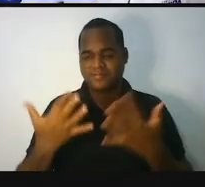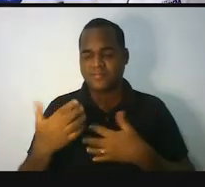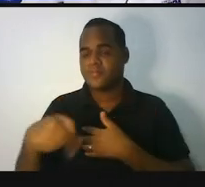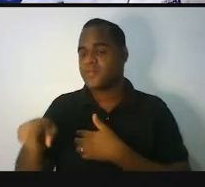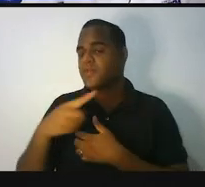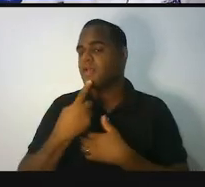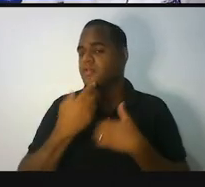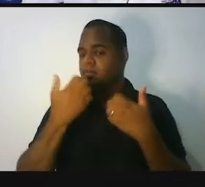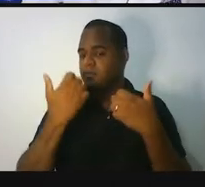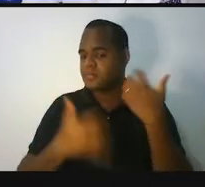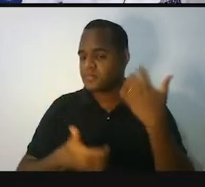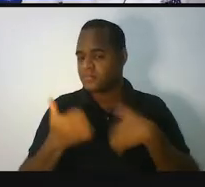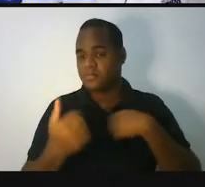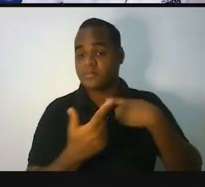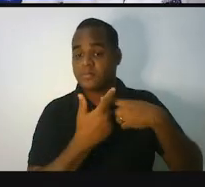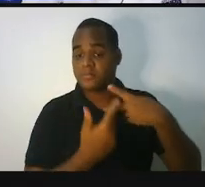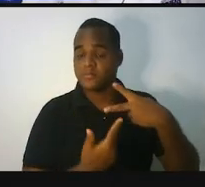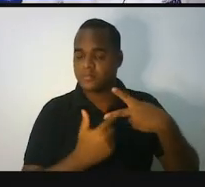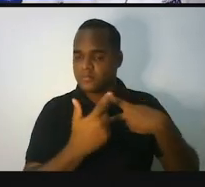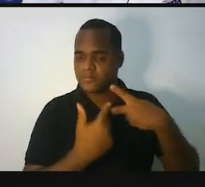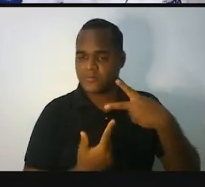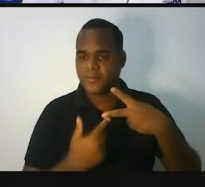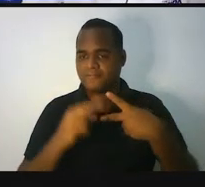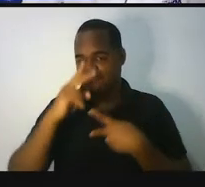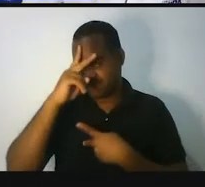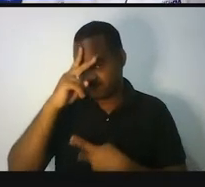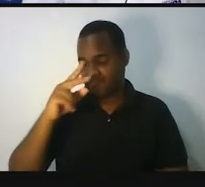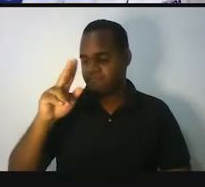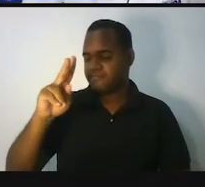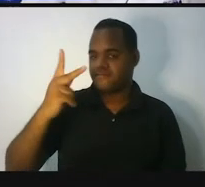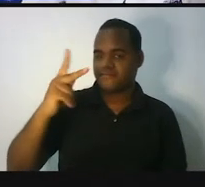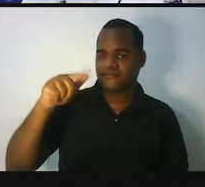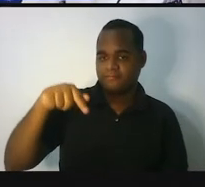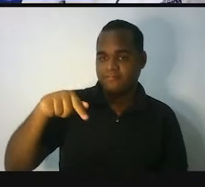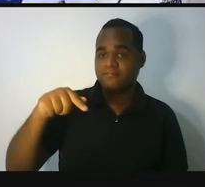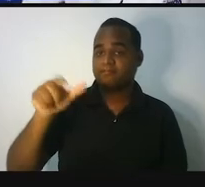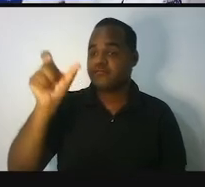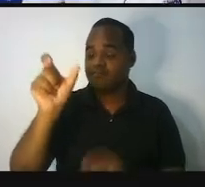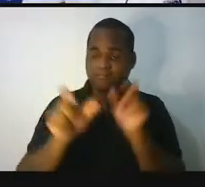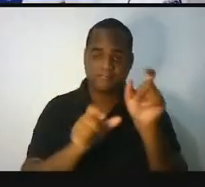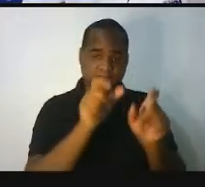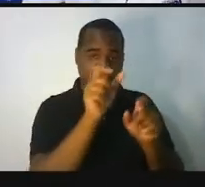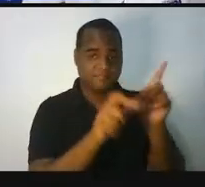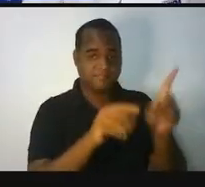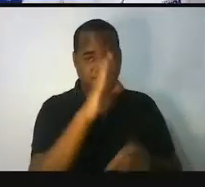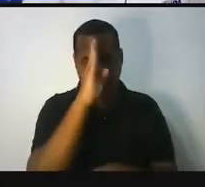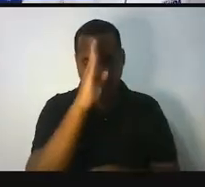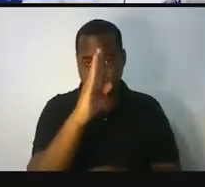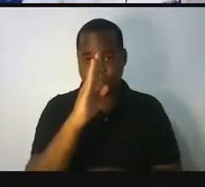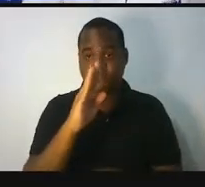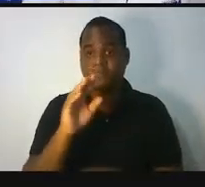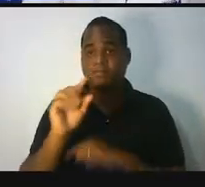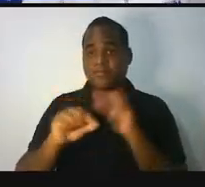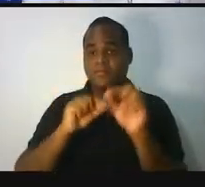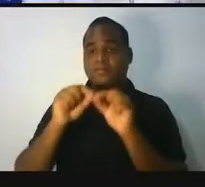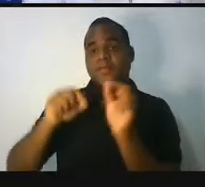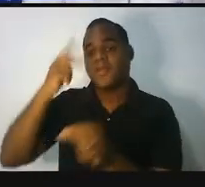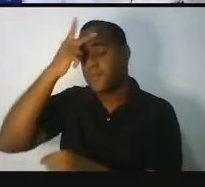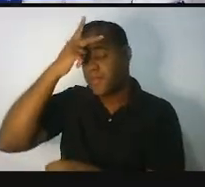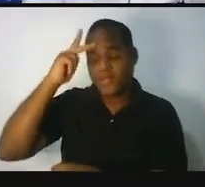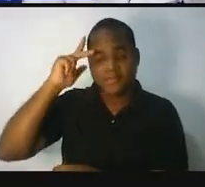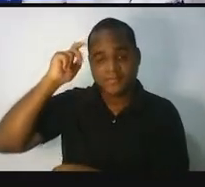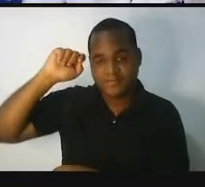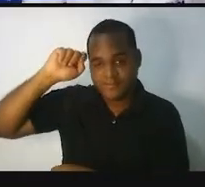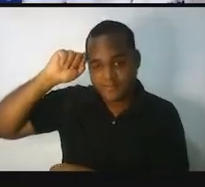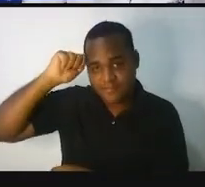porque nesses dois, nessas duas histórias em quadrinhos, os personagens principais são pessoas negras